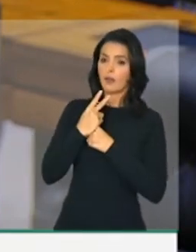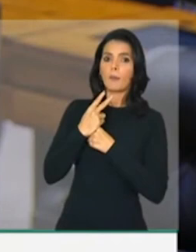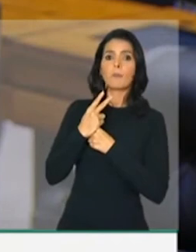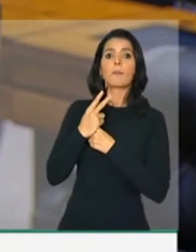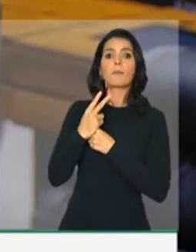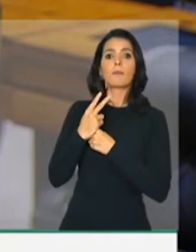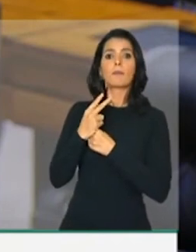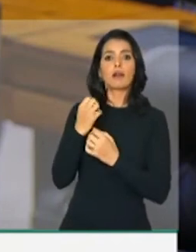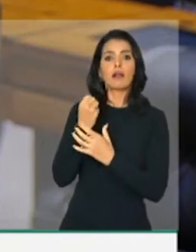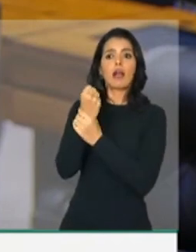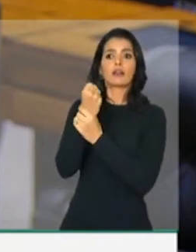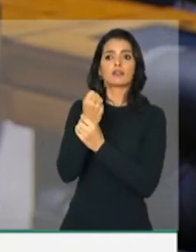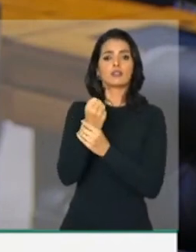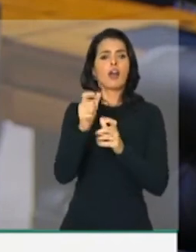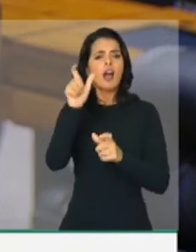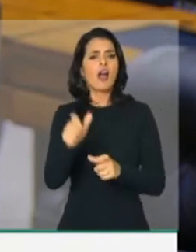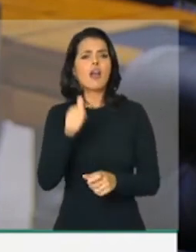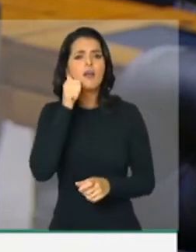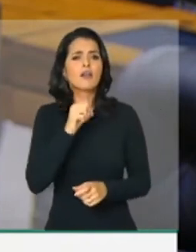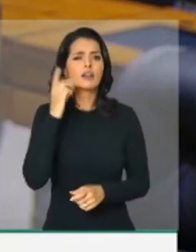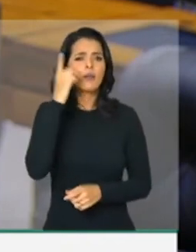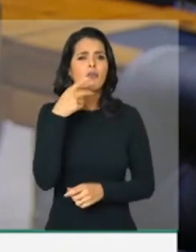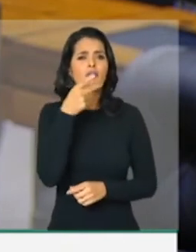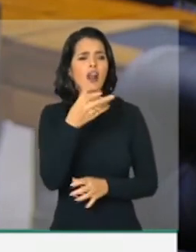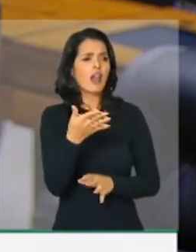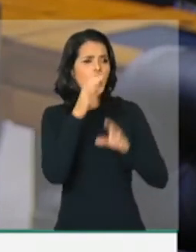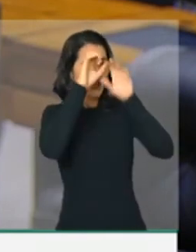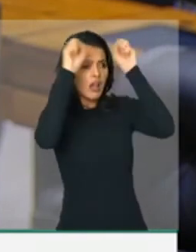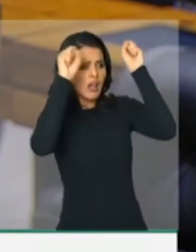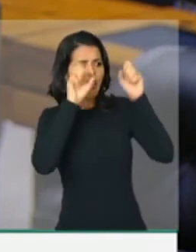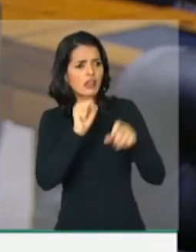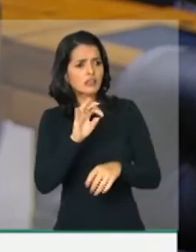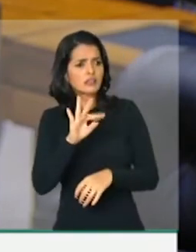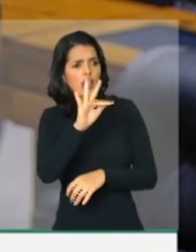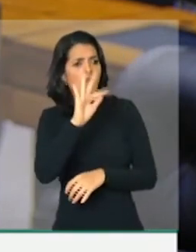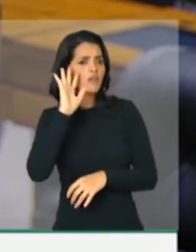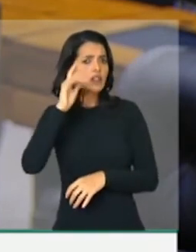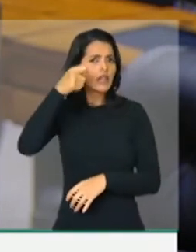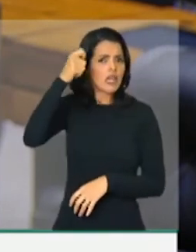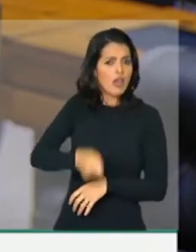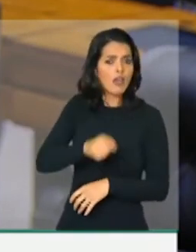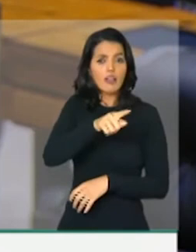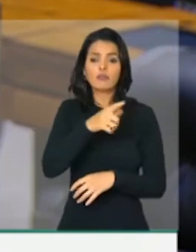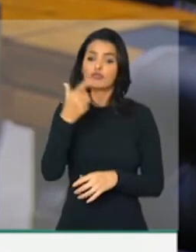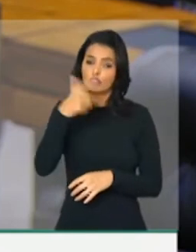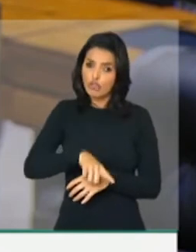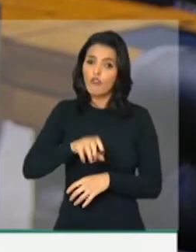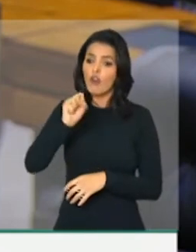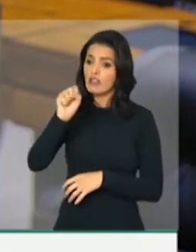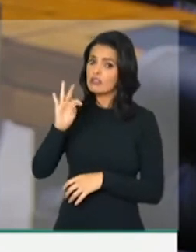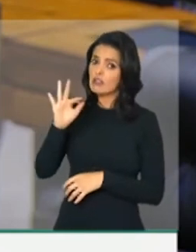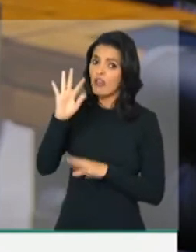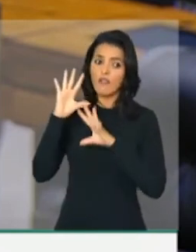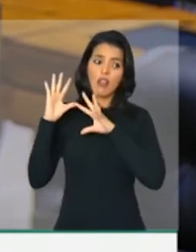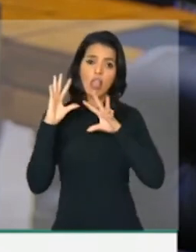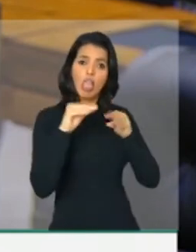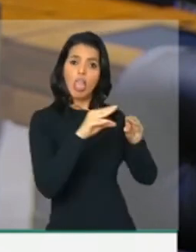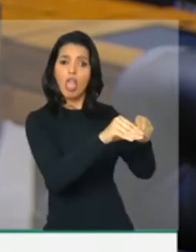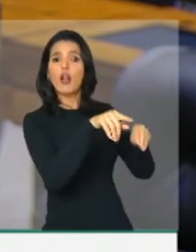Aí, ela fala a respeito da decisão do STF, mas uma interferência indevida que o Supremo Tribunal Federal